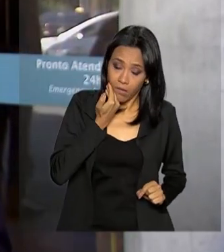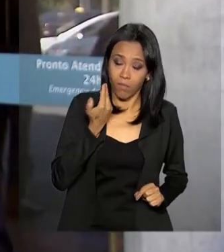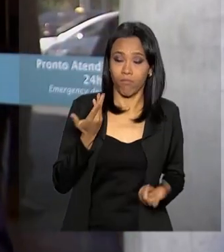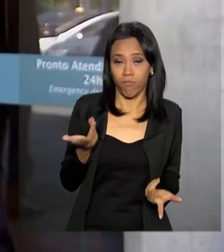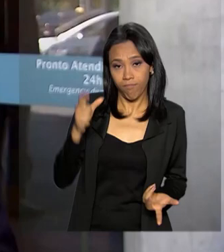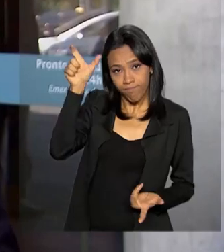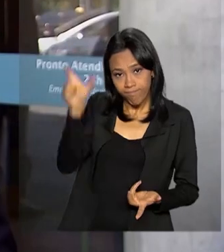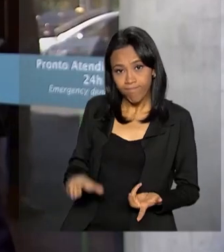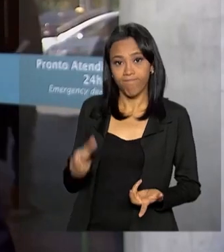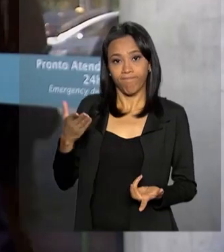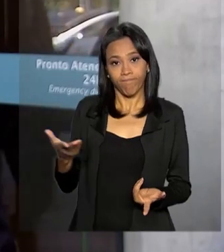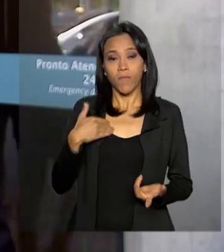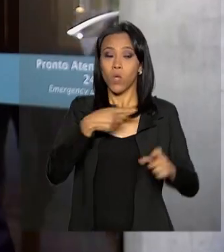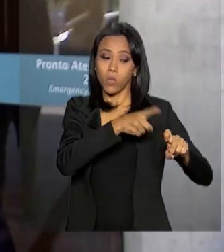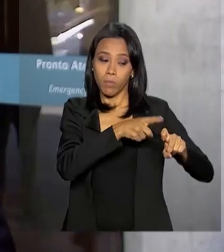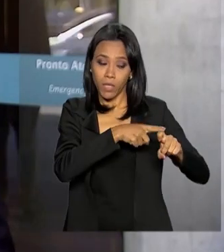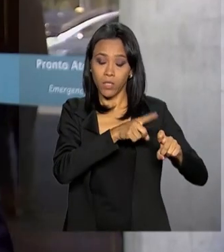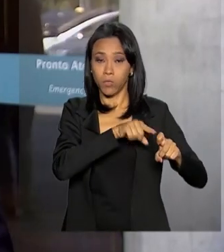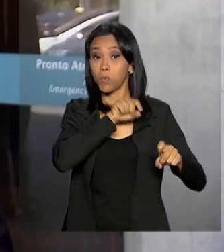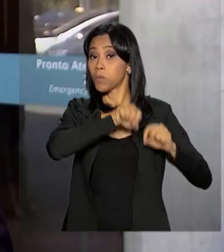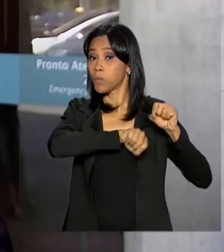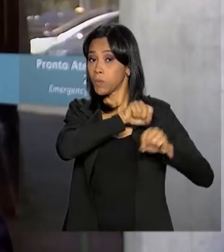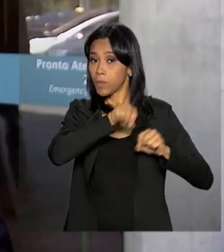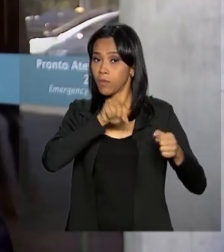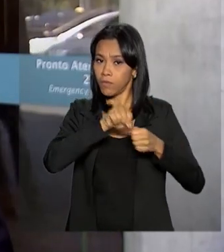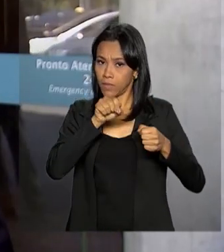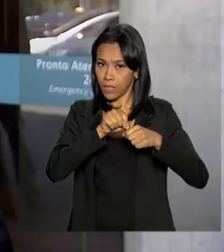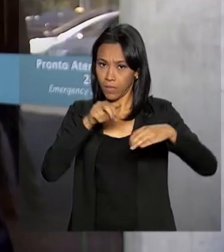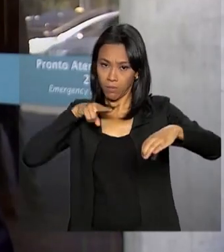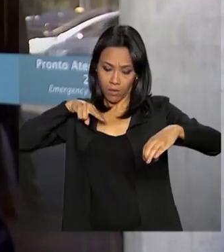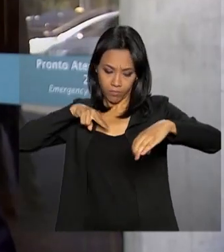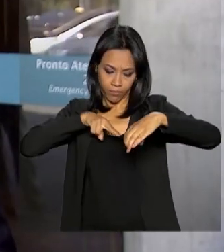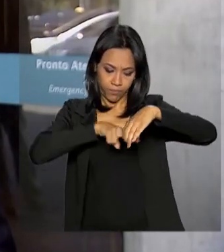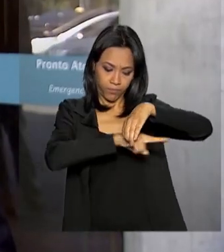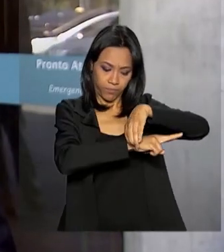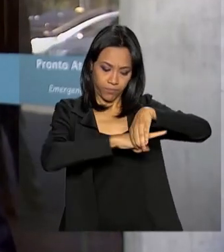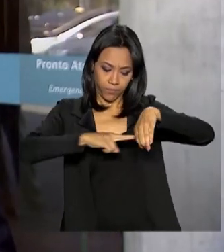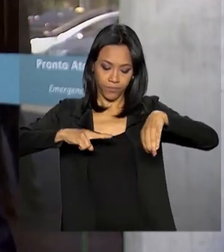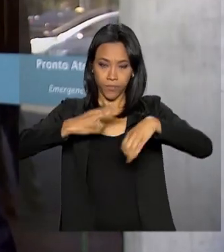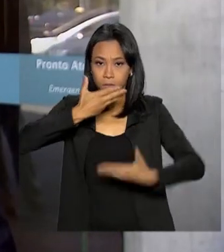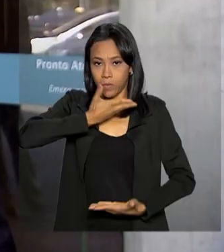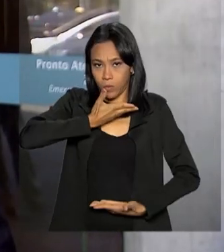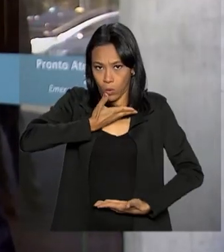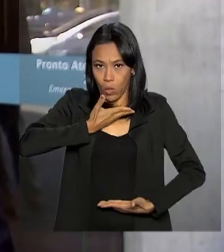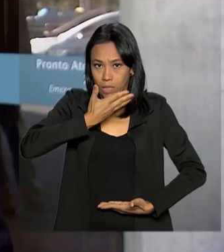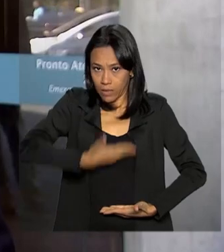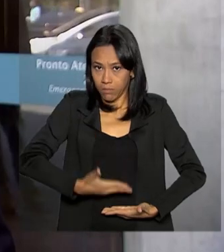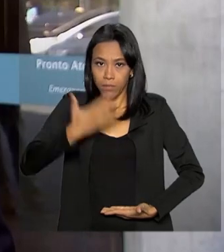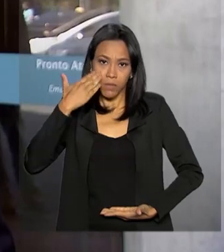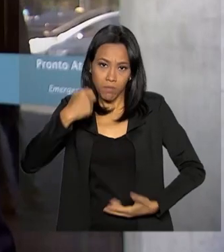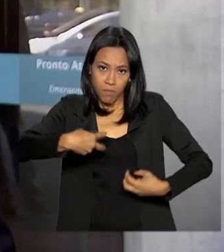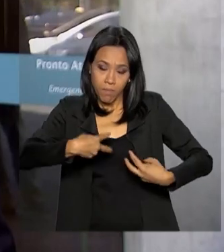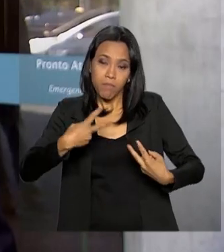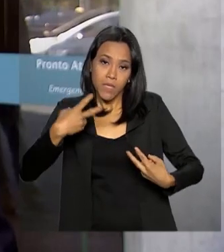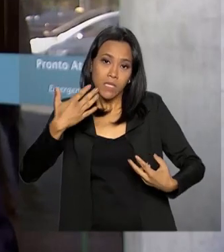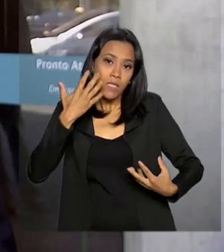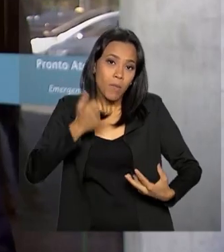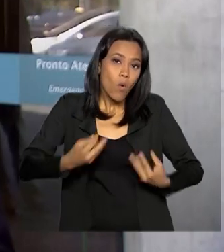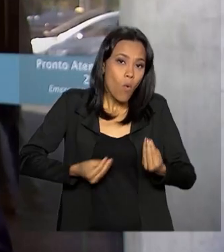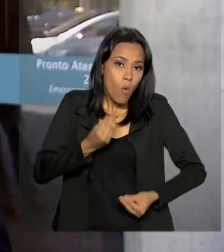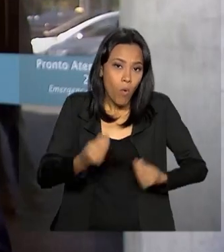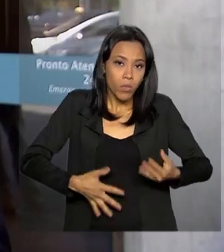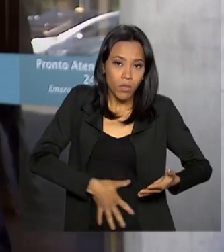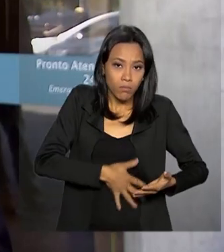associados. Os médicos realizaram então uma tomografia de tórax abdômen e identificaram uma melhora no quadro intestinal,